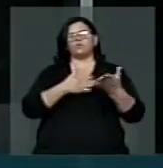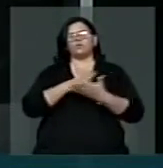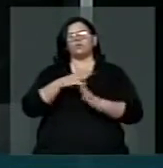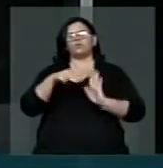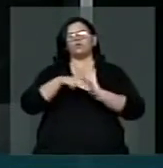586.